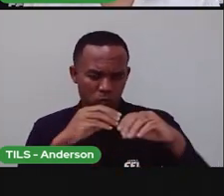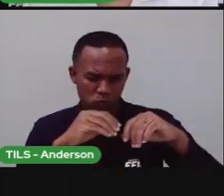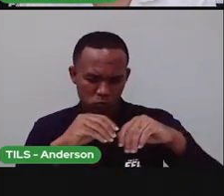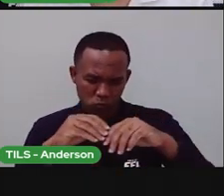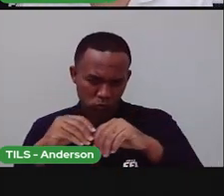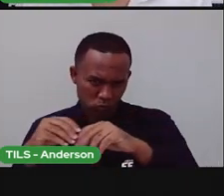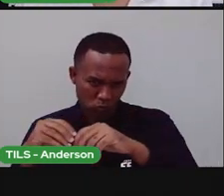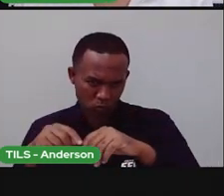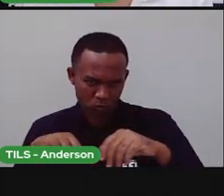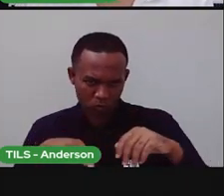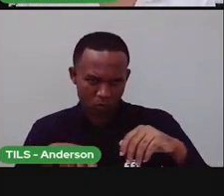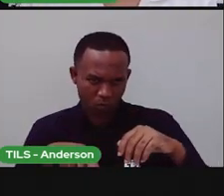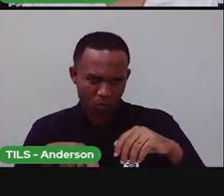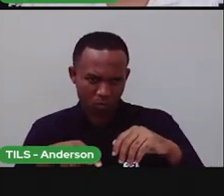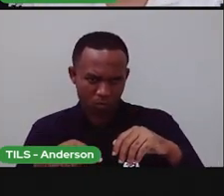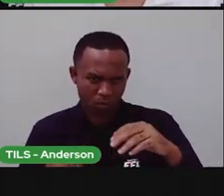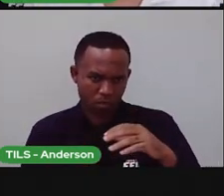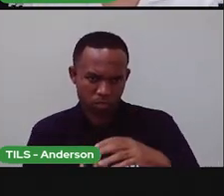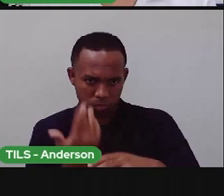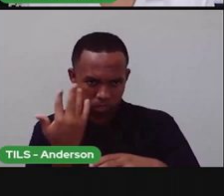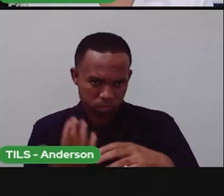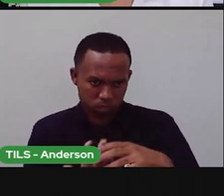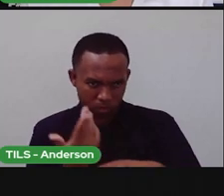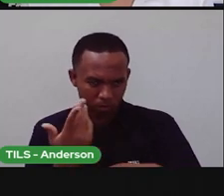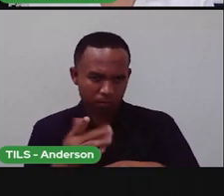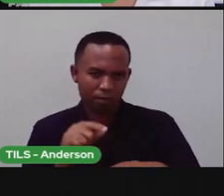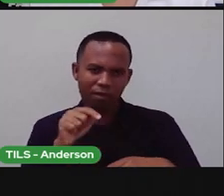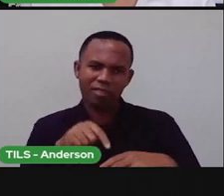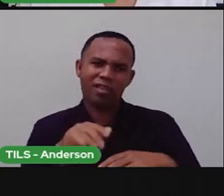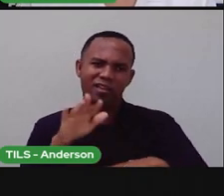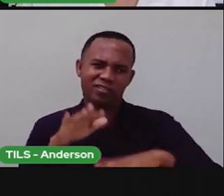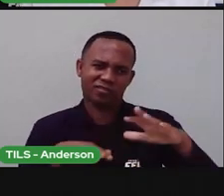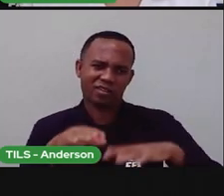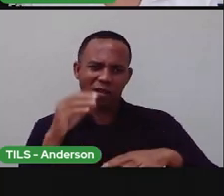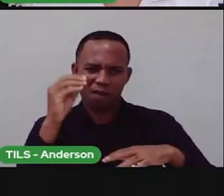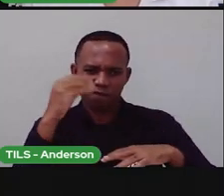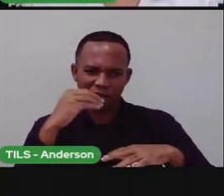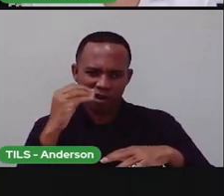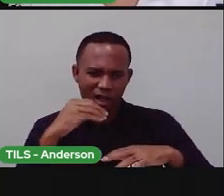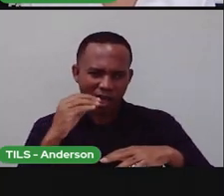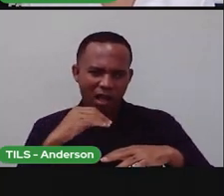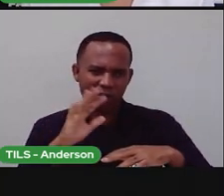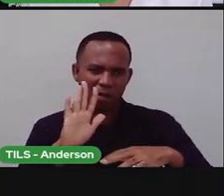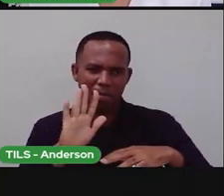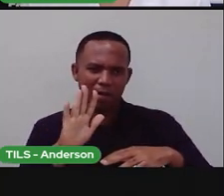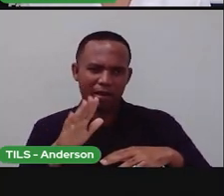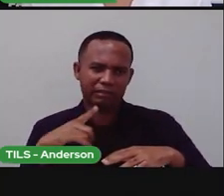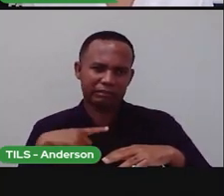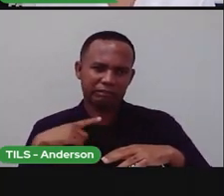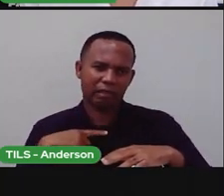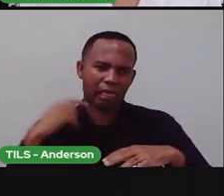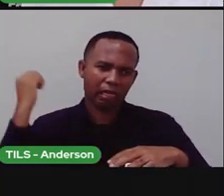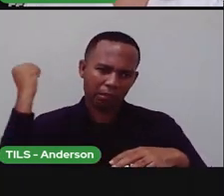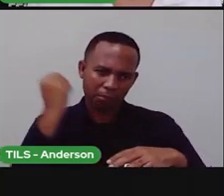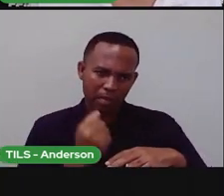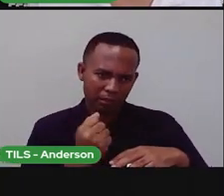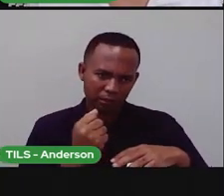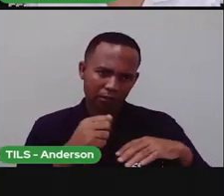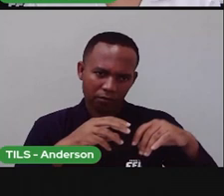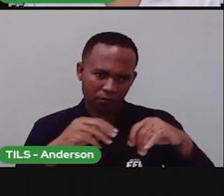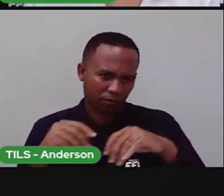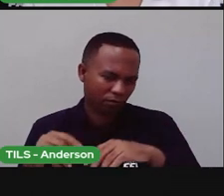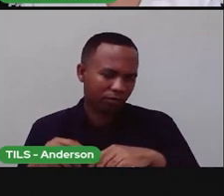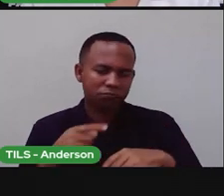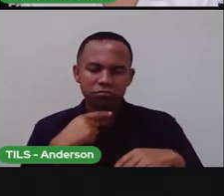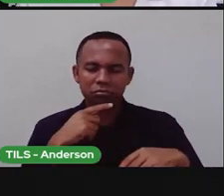nasce, ele morre? A gente pode ter um solo pobre, nutrientes. Mas, eu não posso dizer, matei o solo. Nasceu o solo?